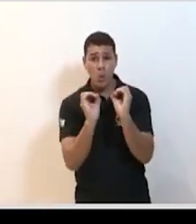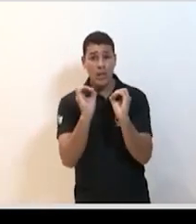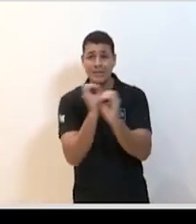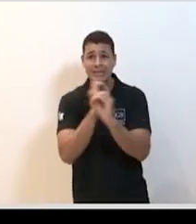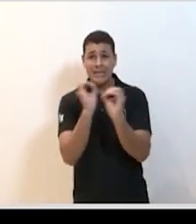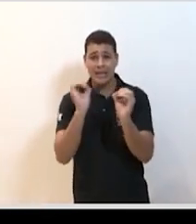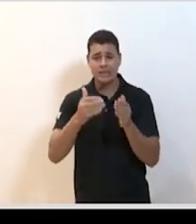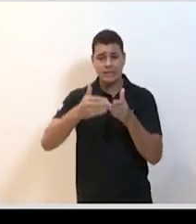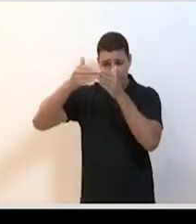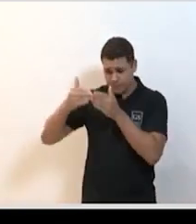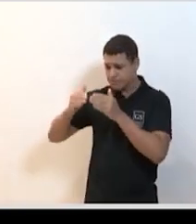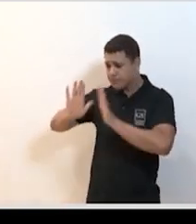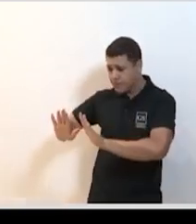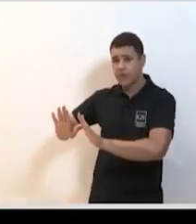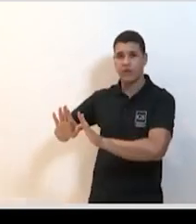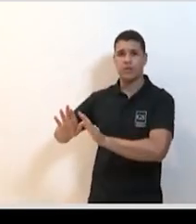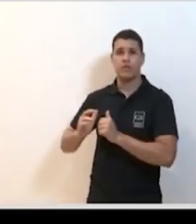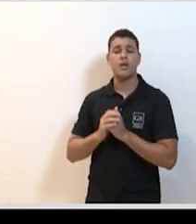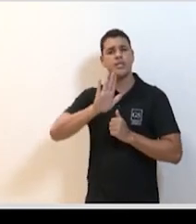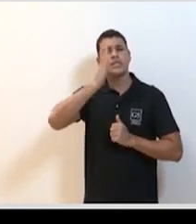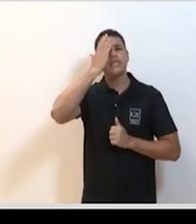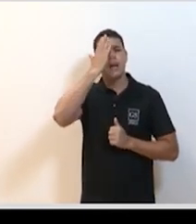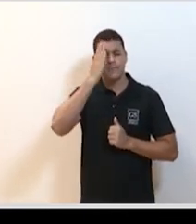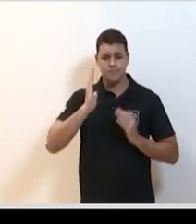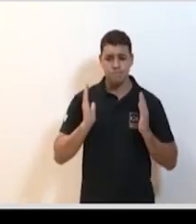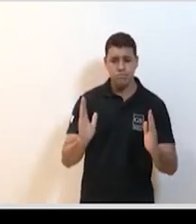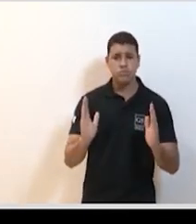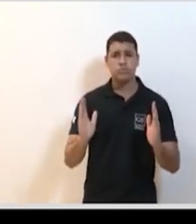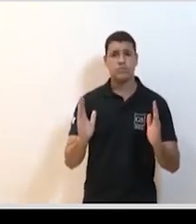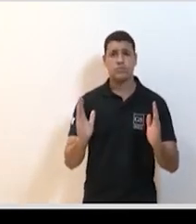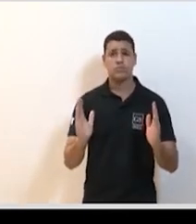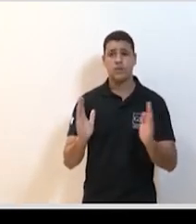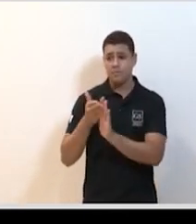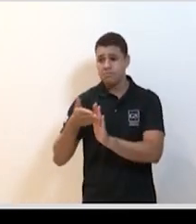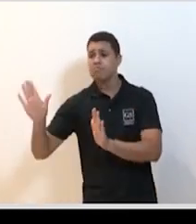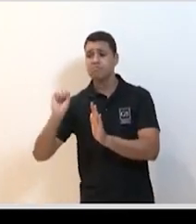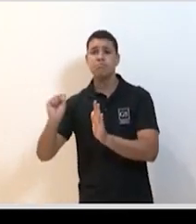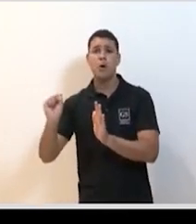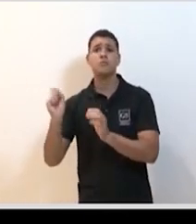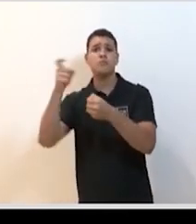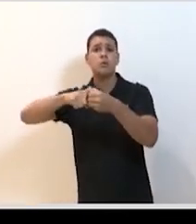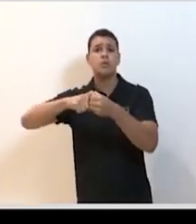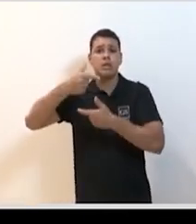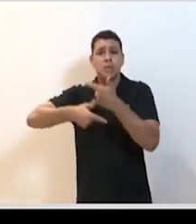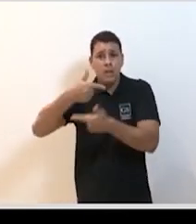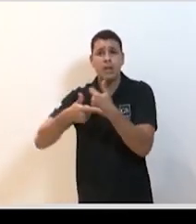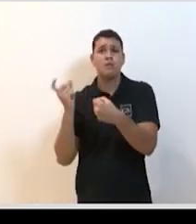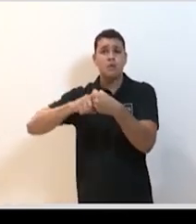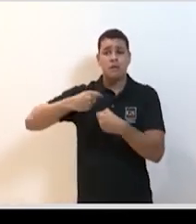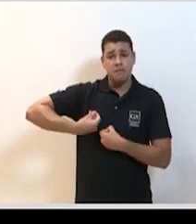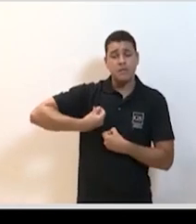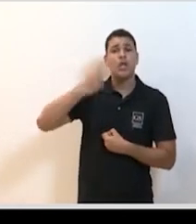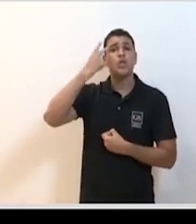curva o problema é a gente sabe que isso é por um período acertar esse período é o primeiro passo concordamos acertamos e é